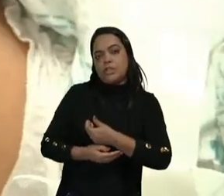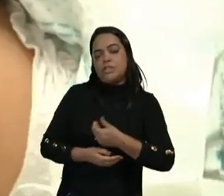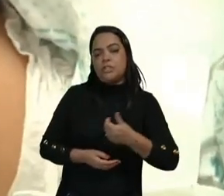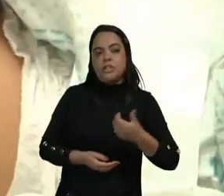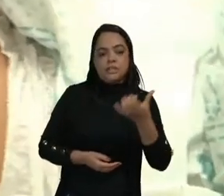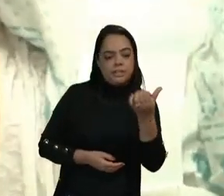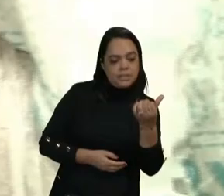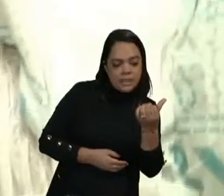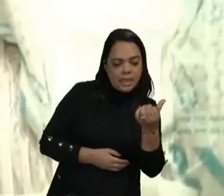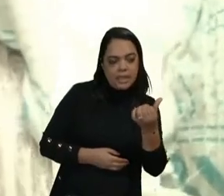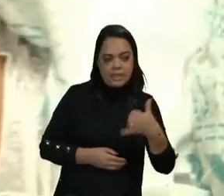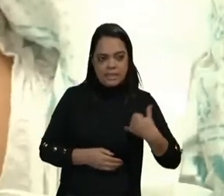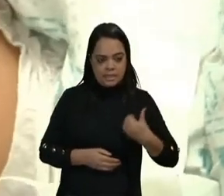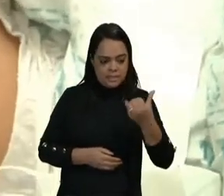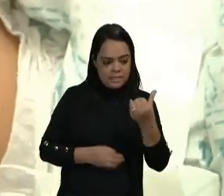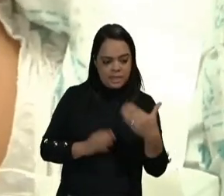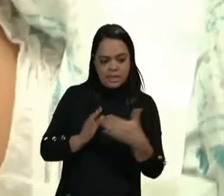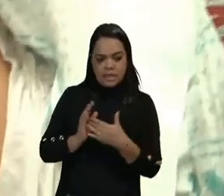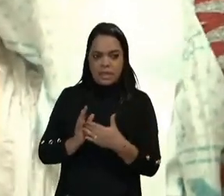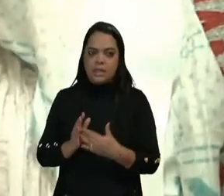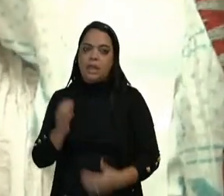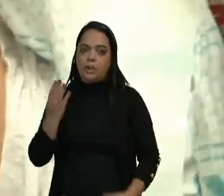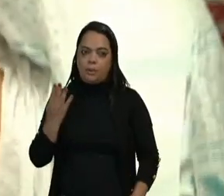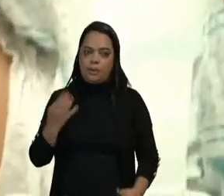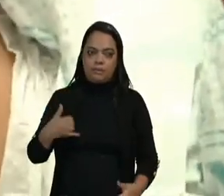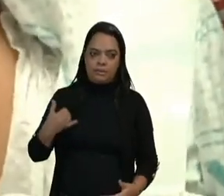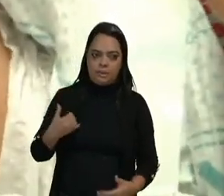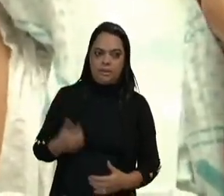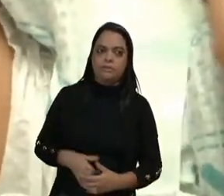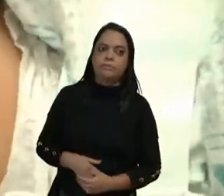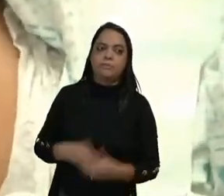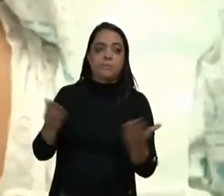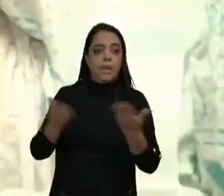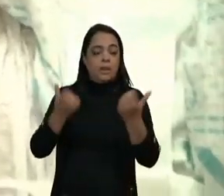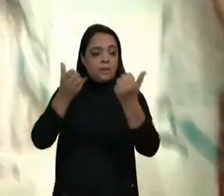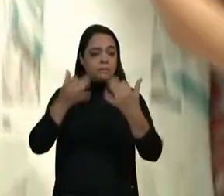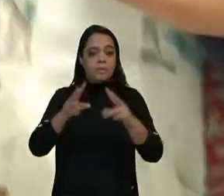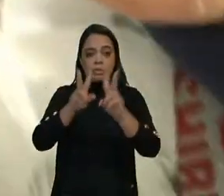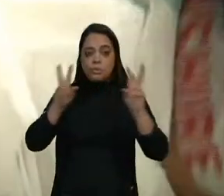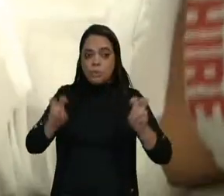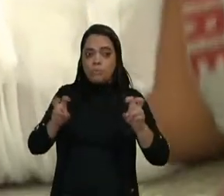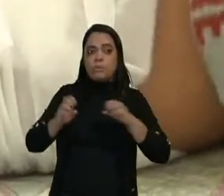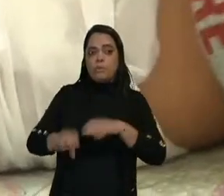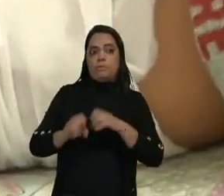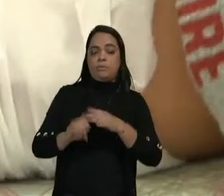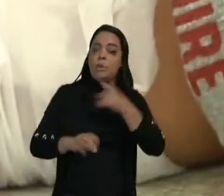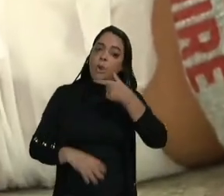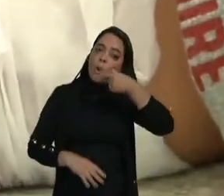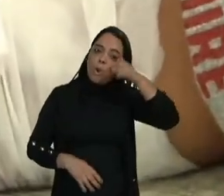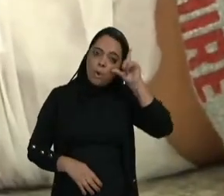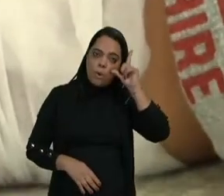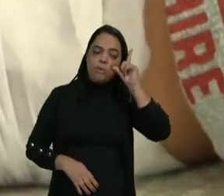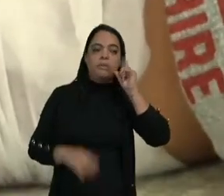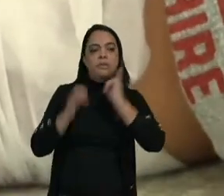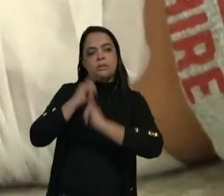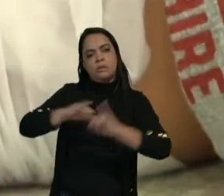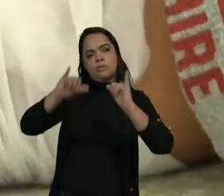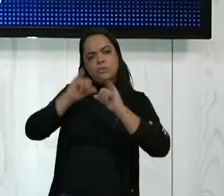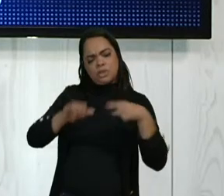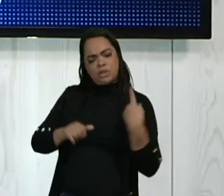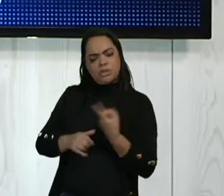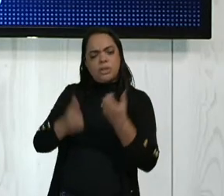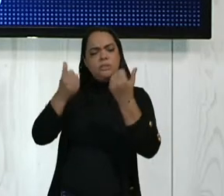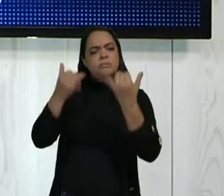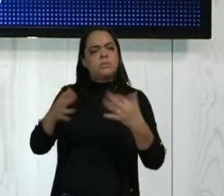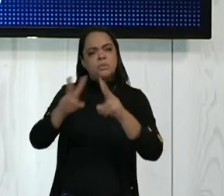6 a 4 anos de idade. E ainda, falando um pouquinho agora sobre educação, ontem no nosso Giro de Notícias a gente falou sobre